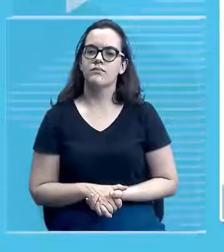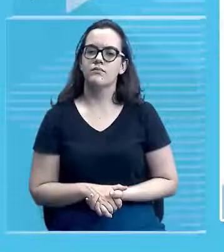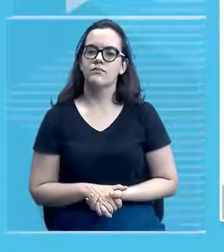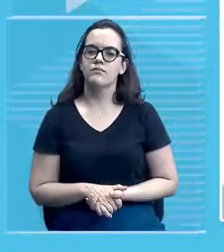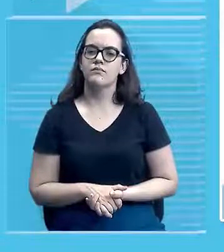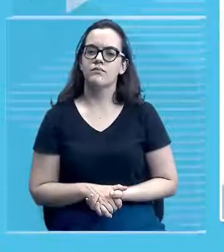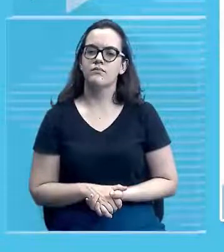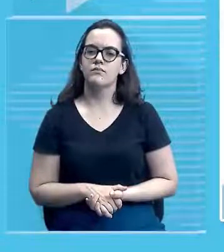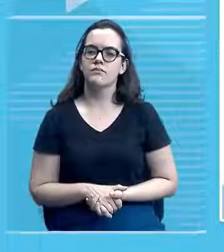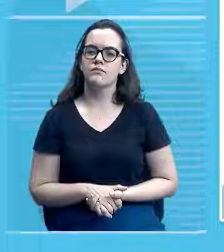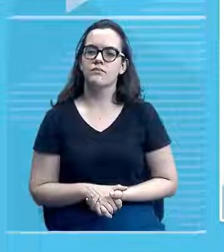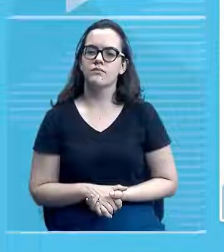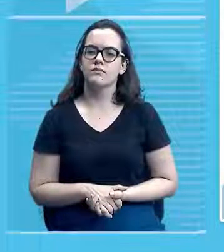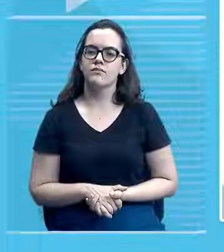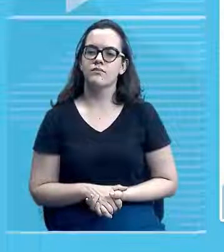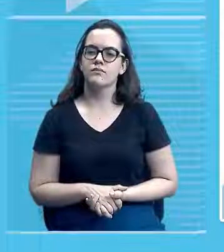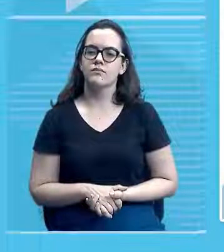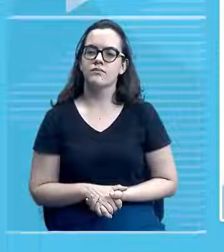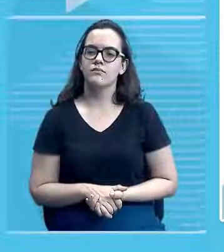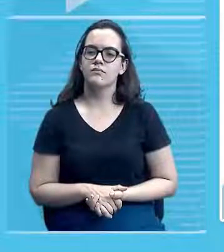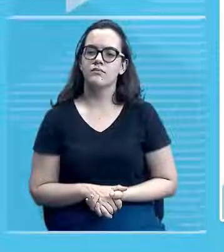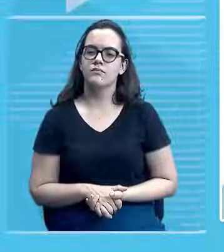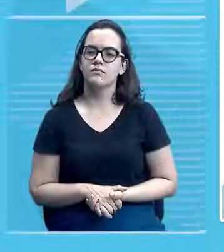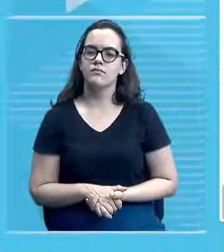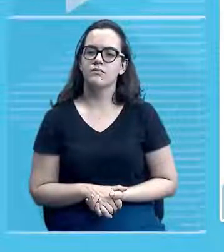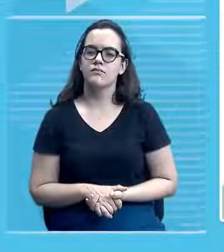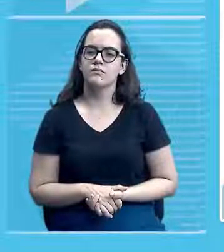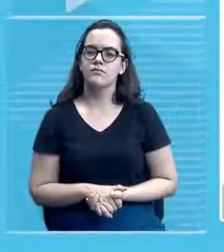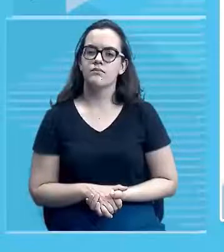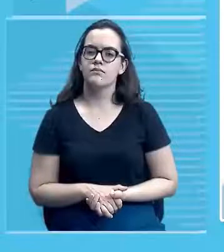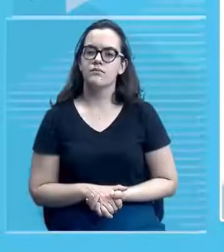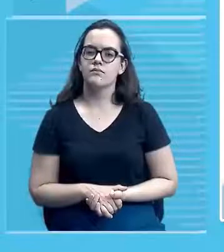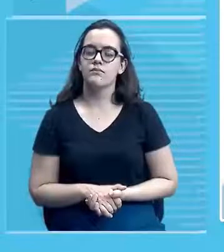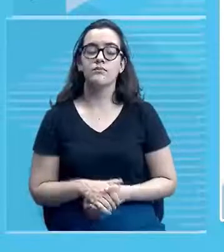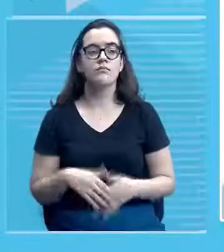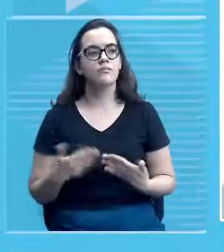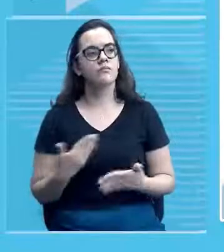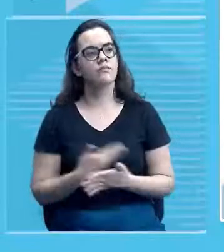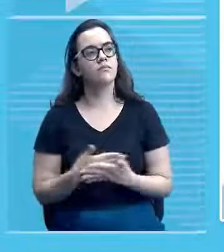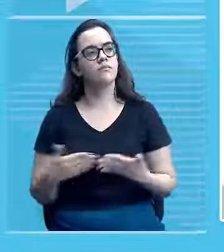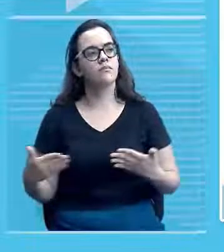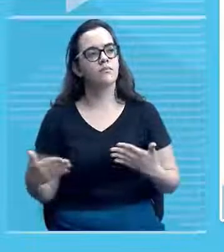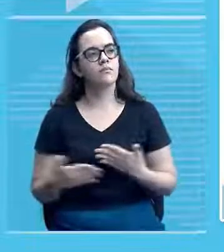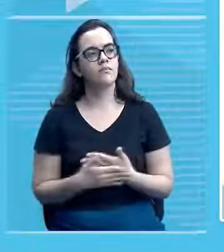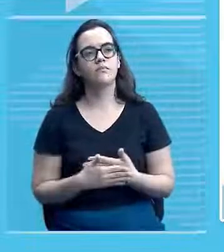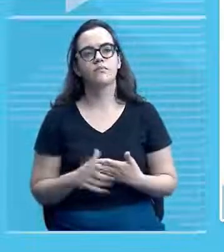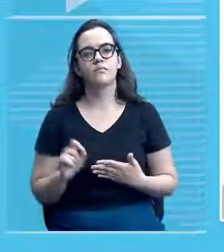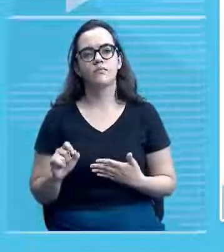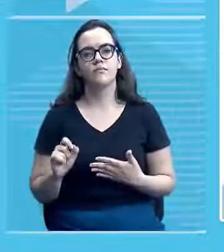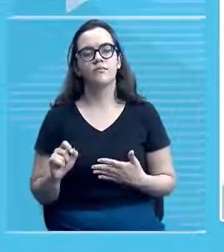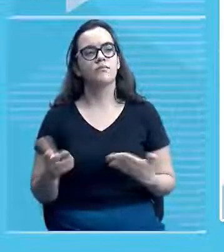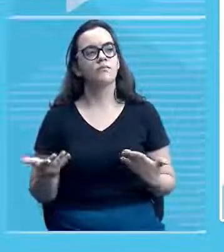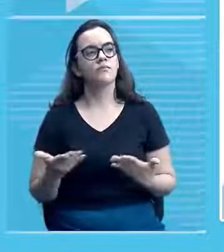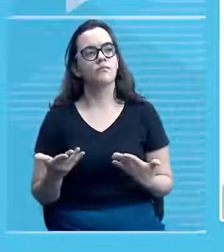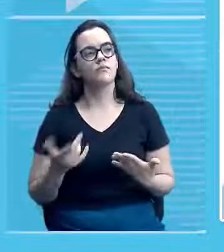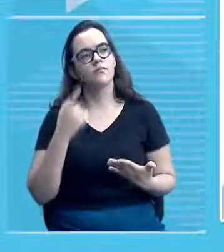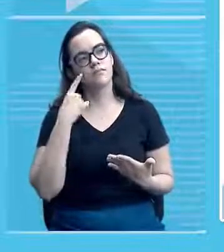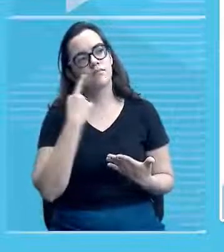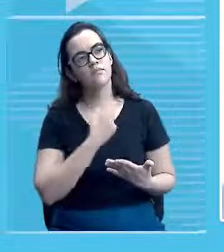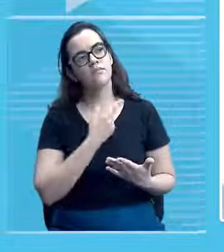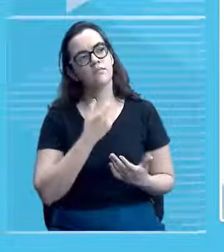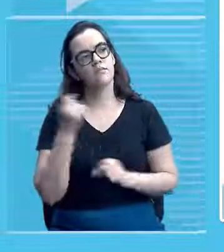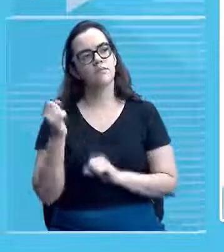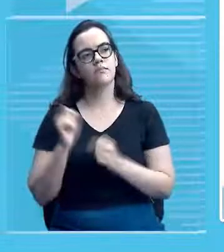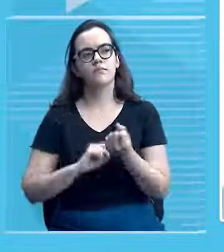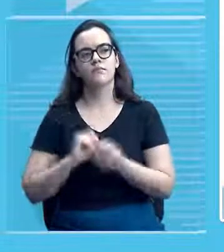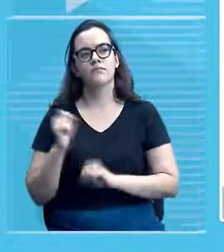Olha só, no slide seguinte, né? Agora o destaque é para a fábrica de laticínios. Fábrica